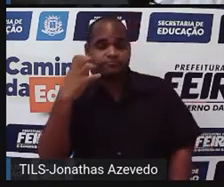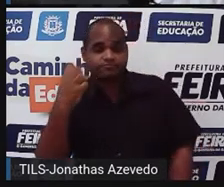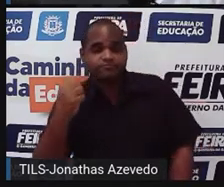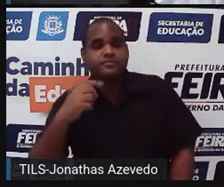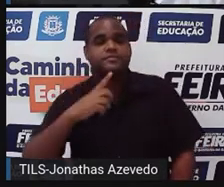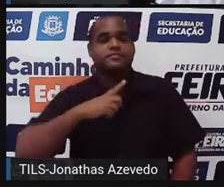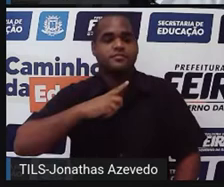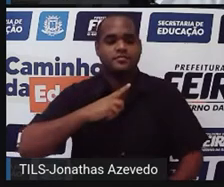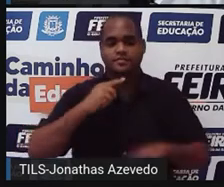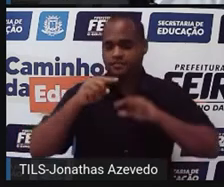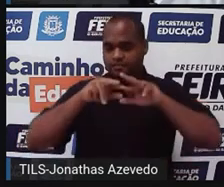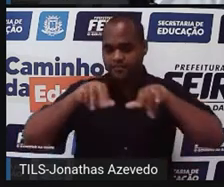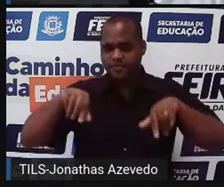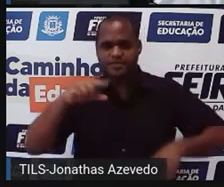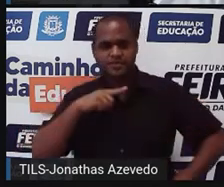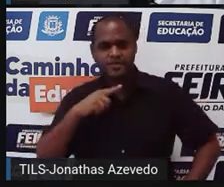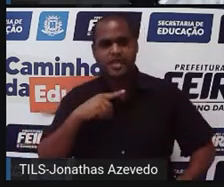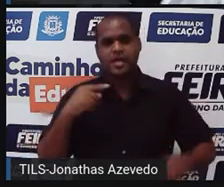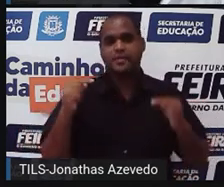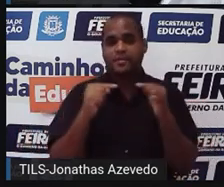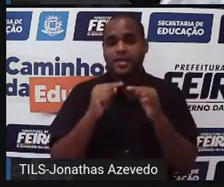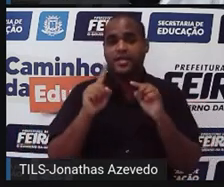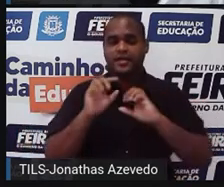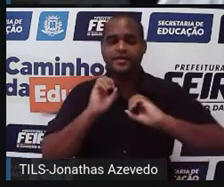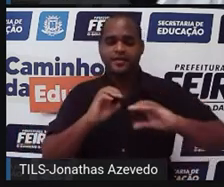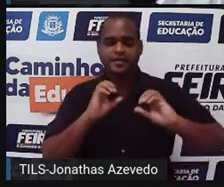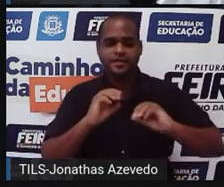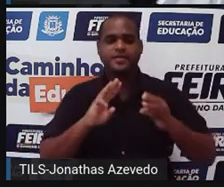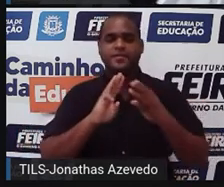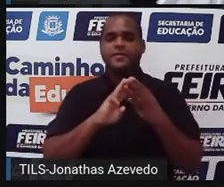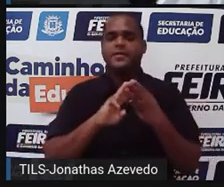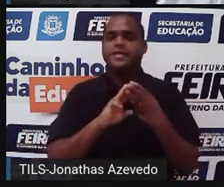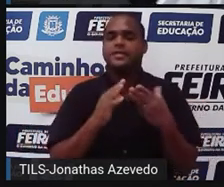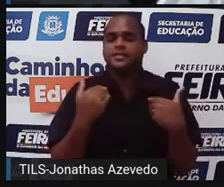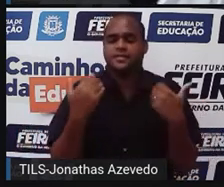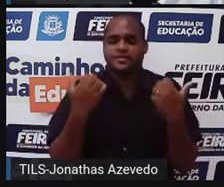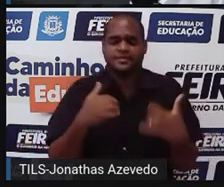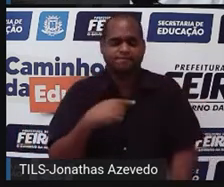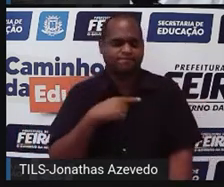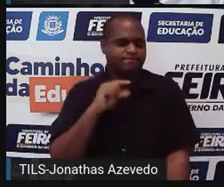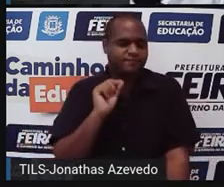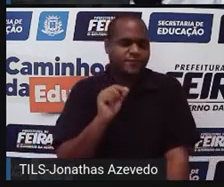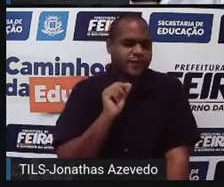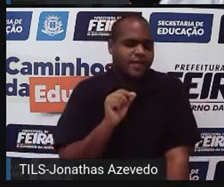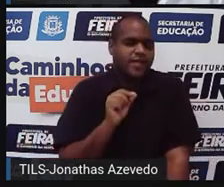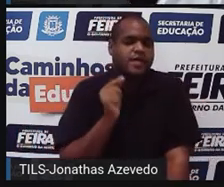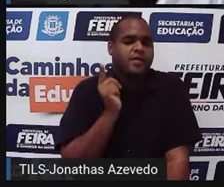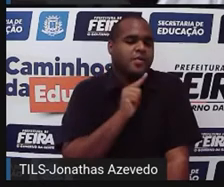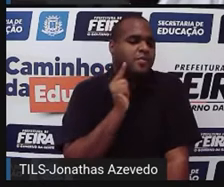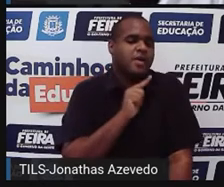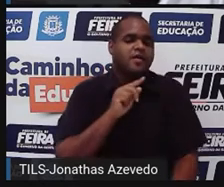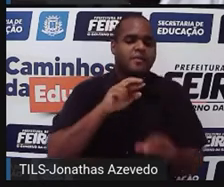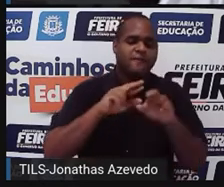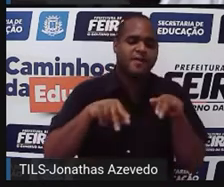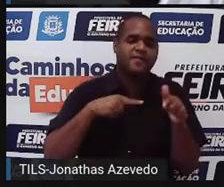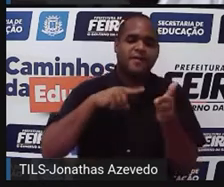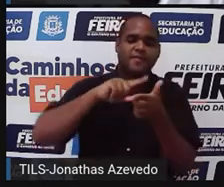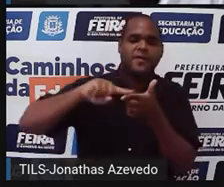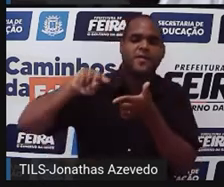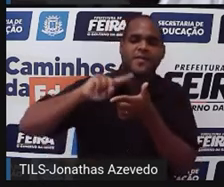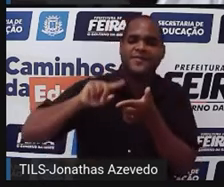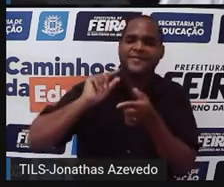em coisas sobre ensinar matemática, foi que ele se interessou por resolver problemas em matemática.